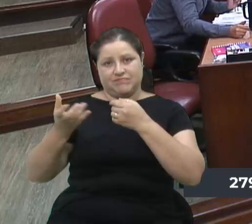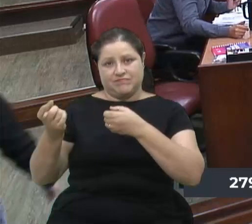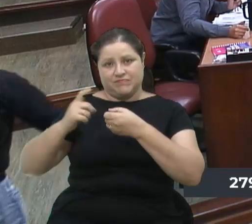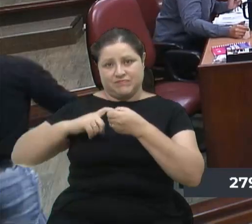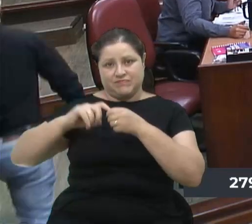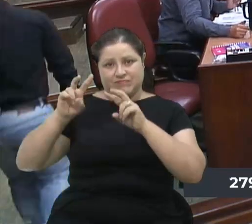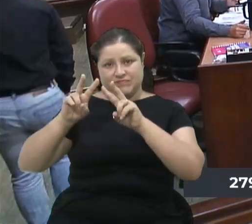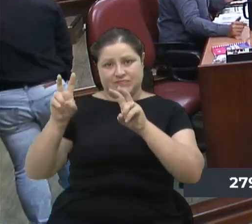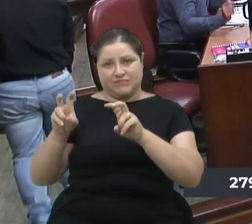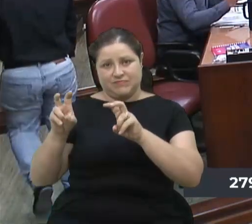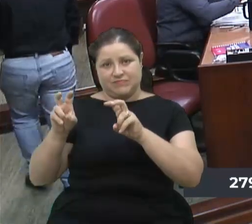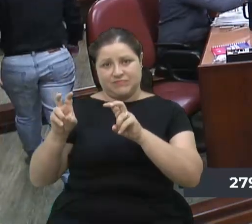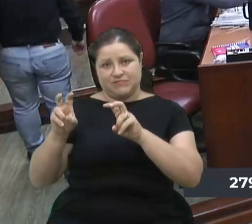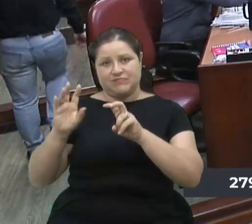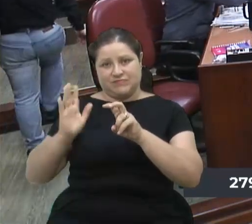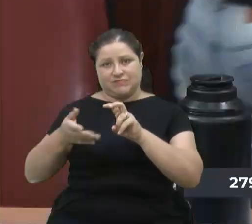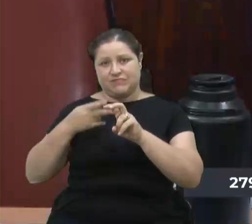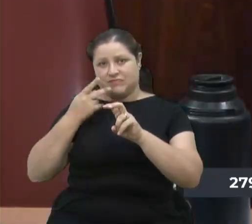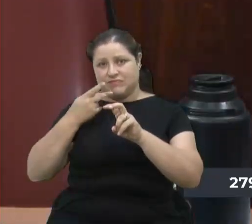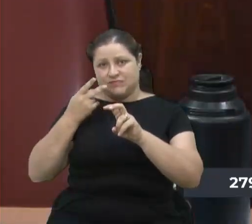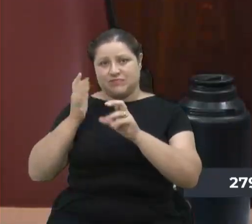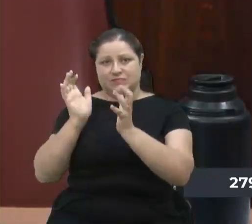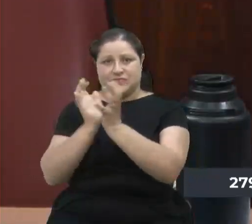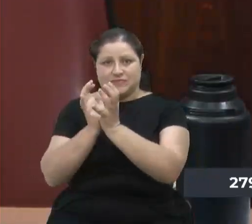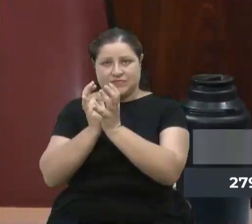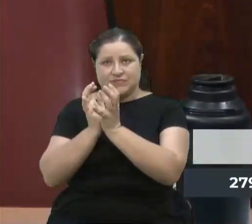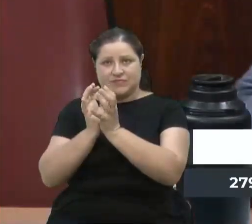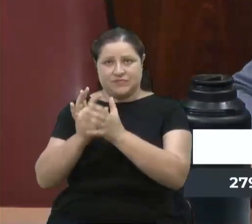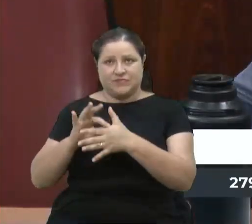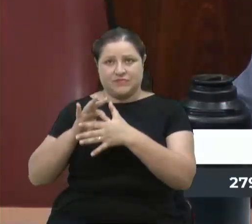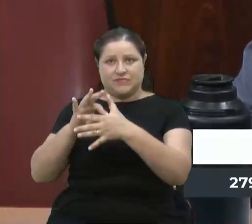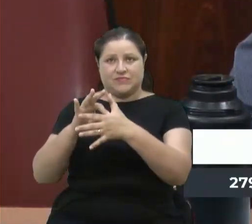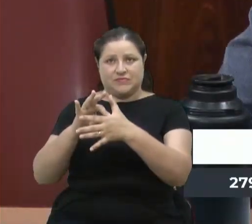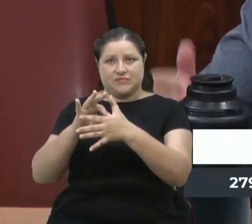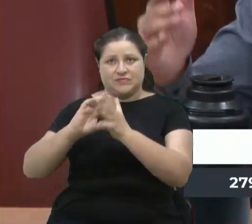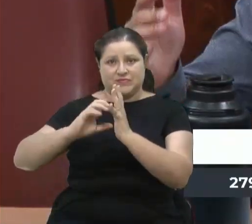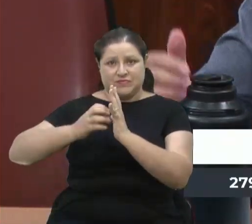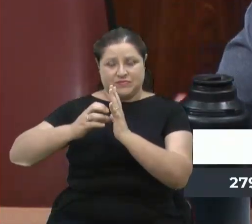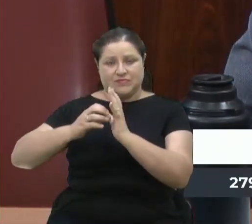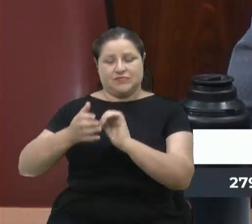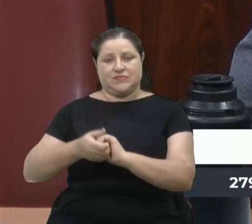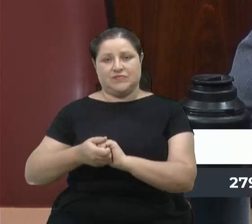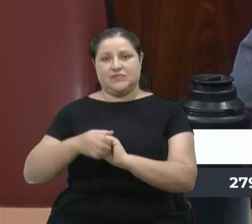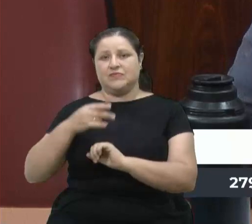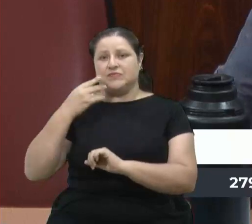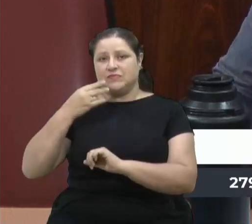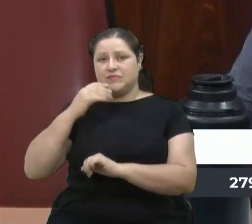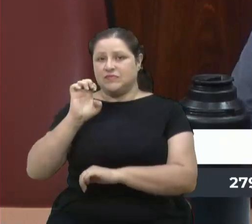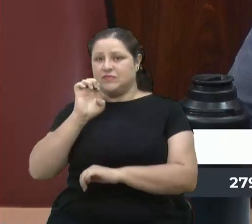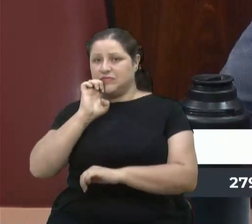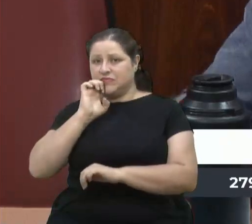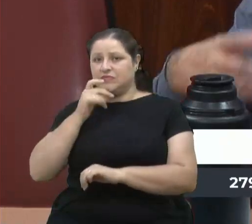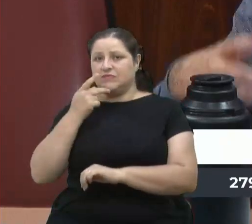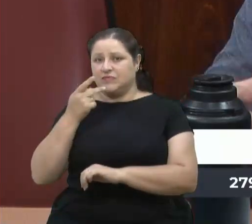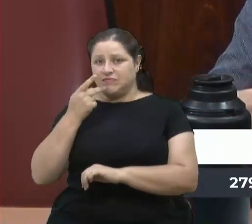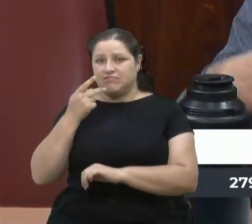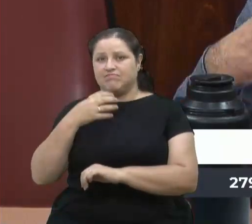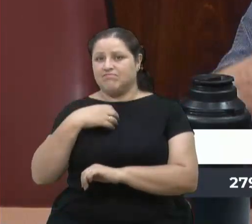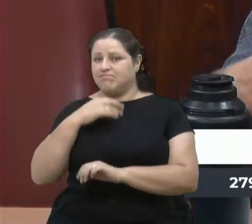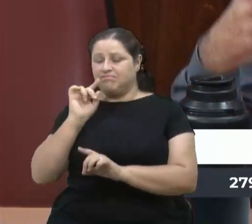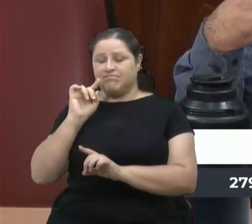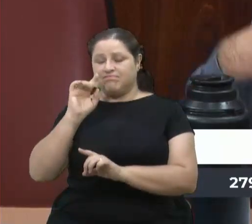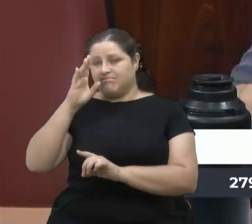tema que foi tocado anteriormente pela minha colega e líder de bancada. A vereadora Estela traz, de forma muito